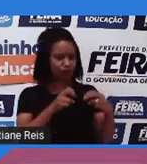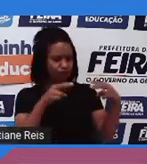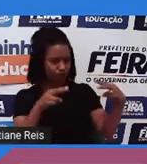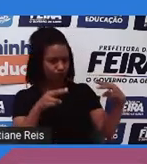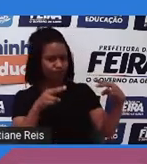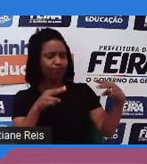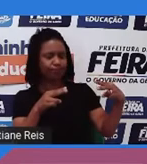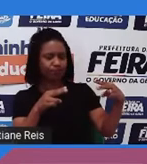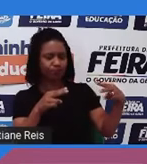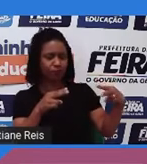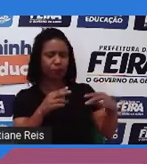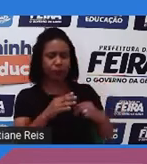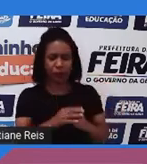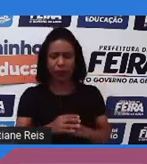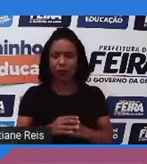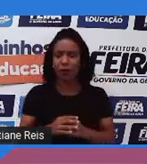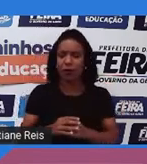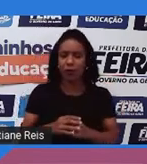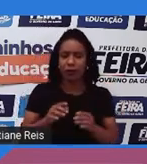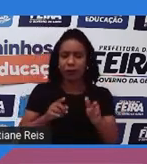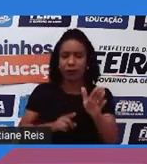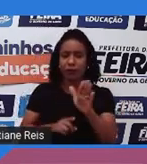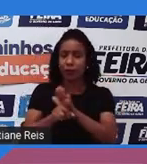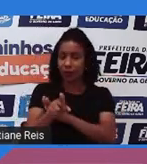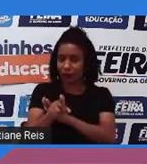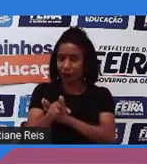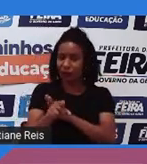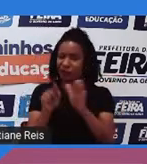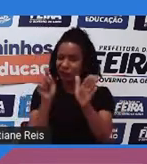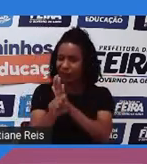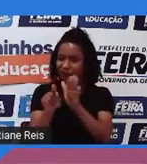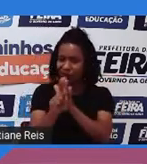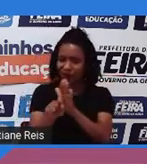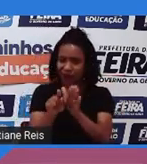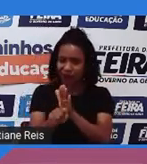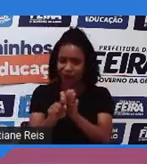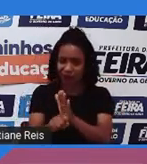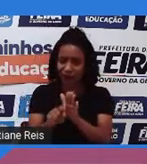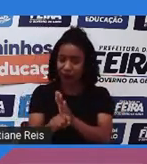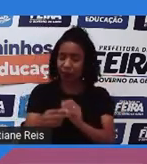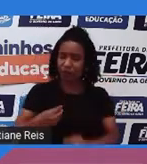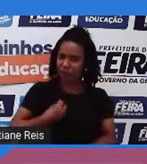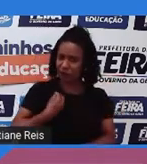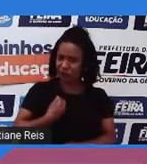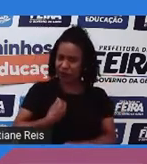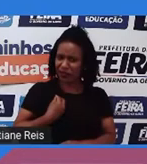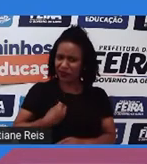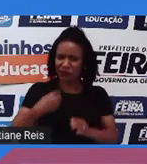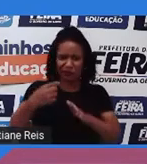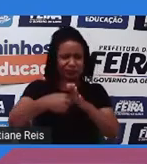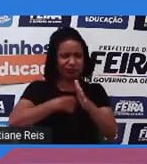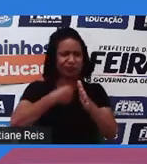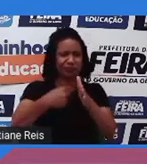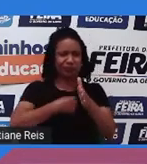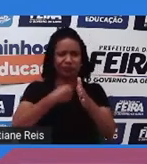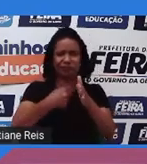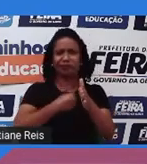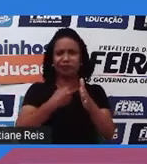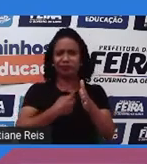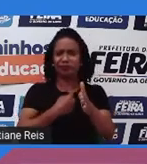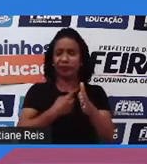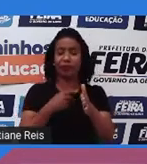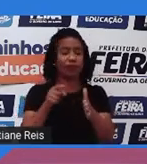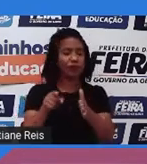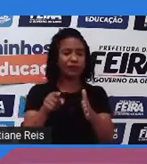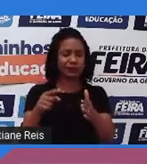e deixa você desconfortável, né? Uncomfortable. E aí? Como você